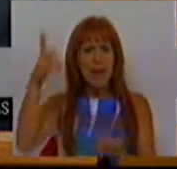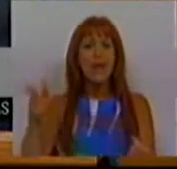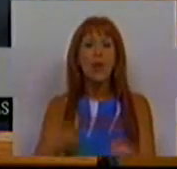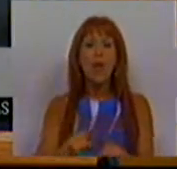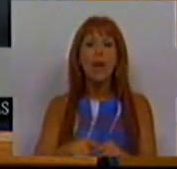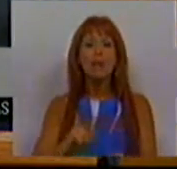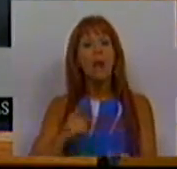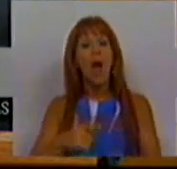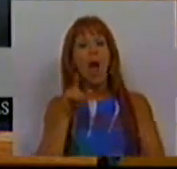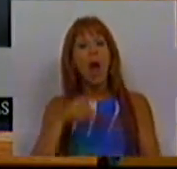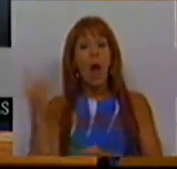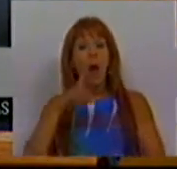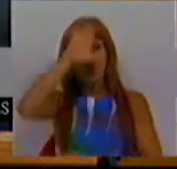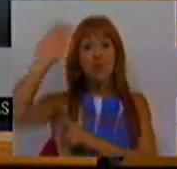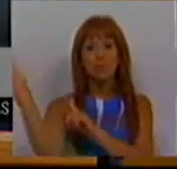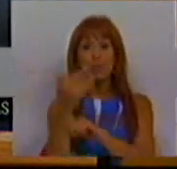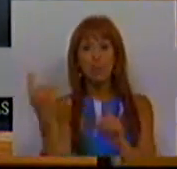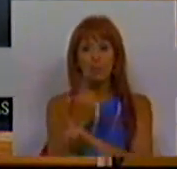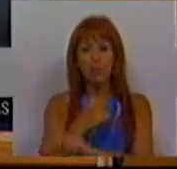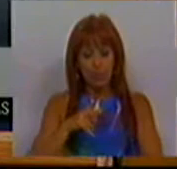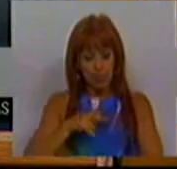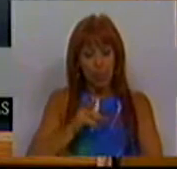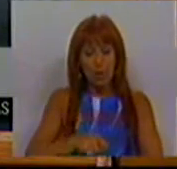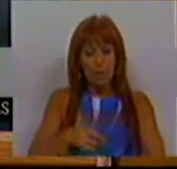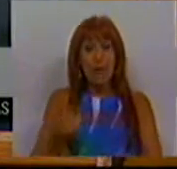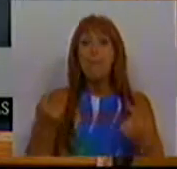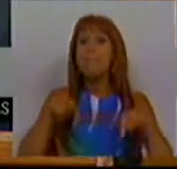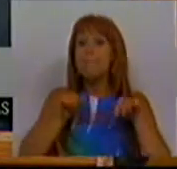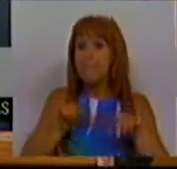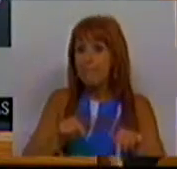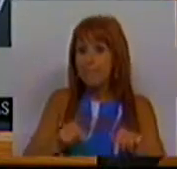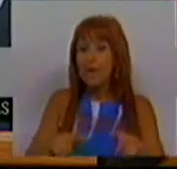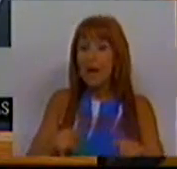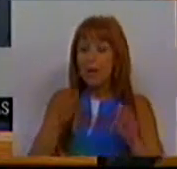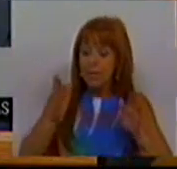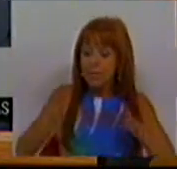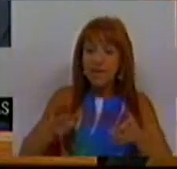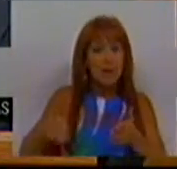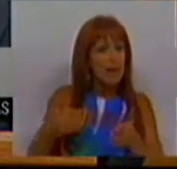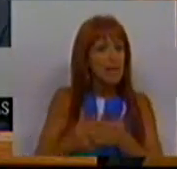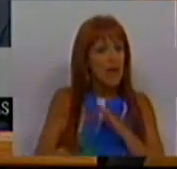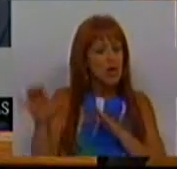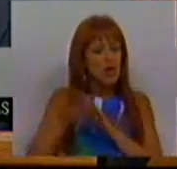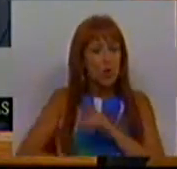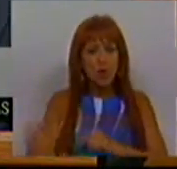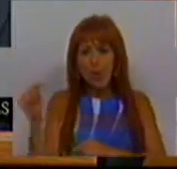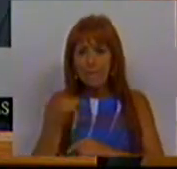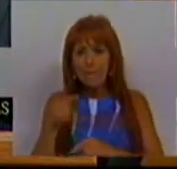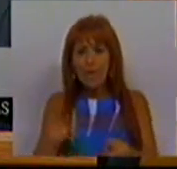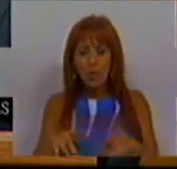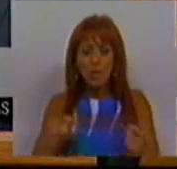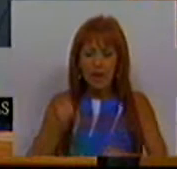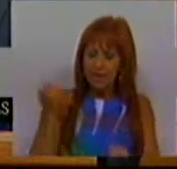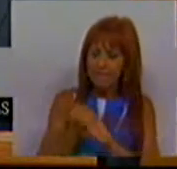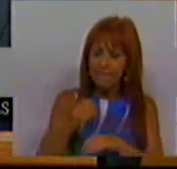para as autoridades consulares e diplomáticas e para Portugal. Mas para isso, seria preciso dar-lhe as condições mínimas para